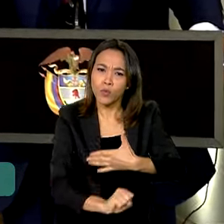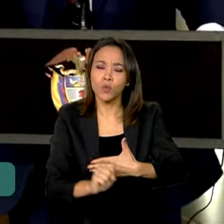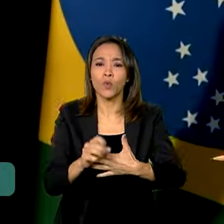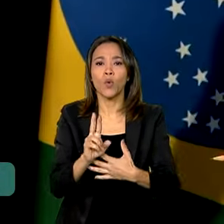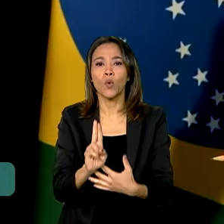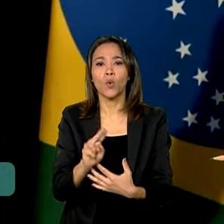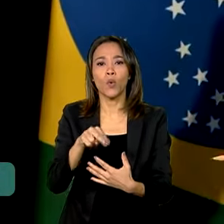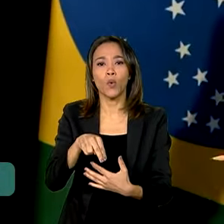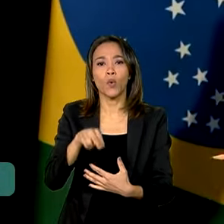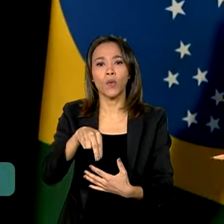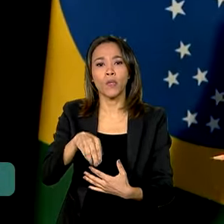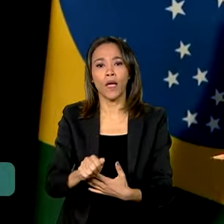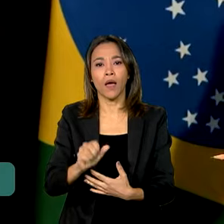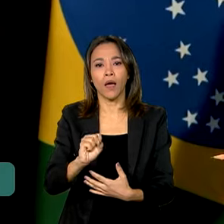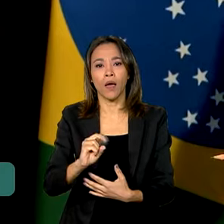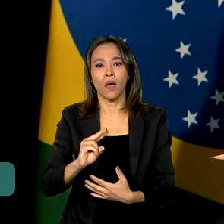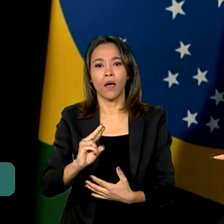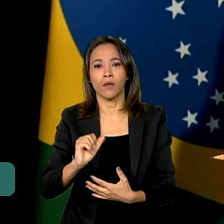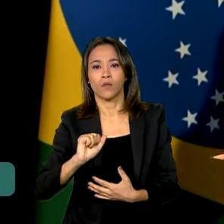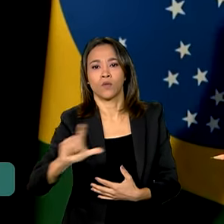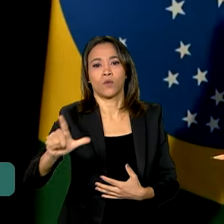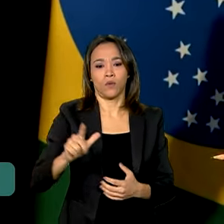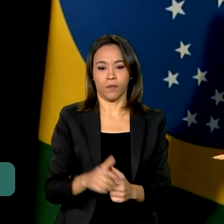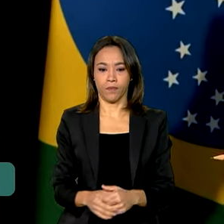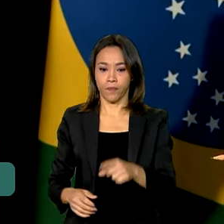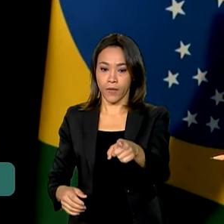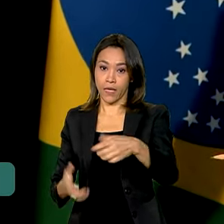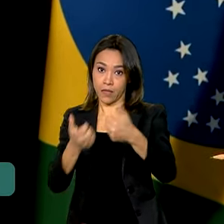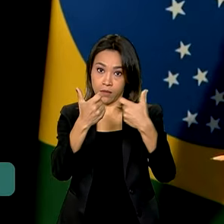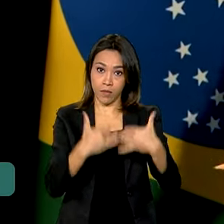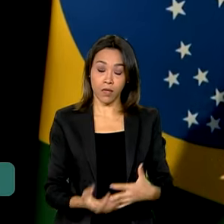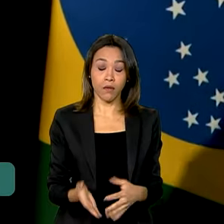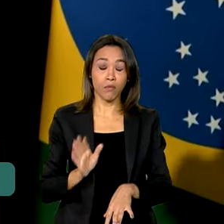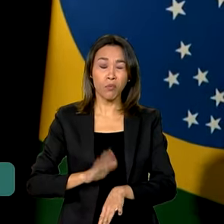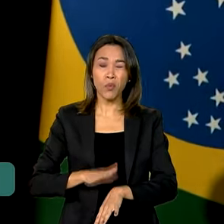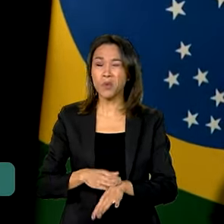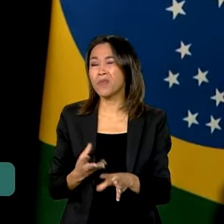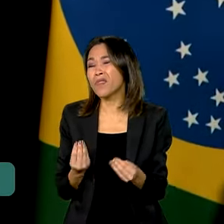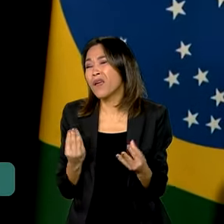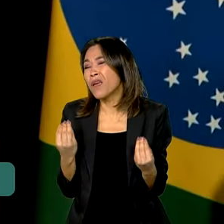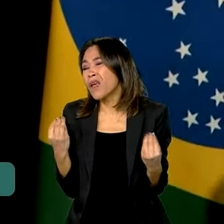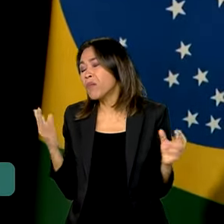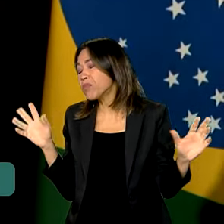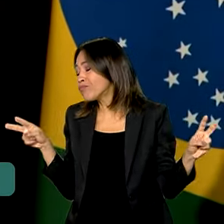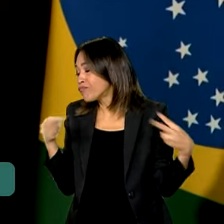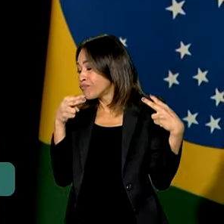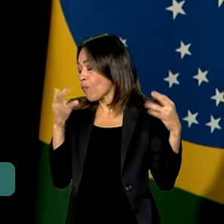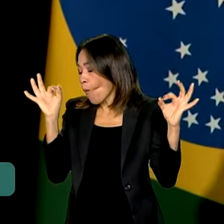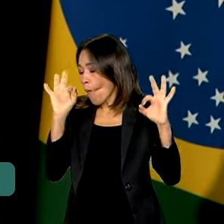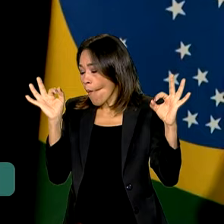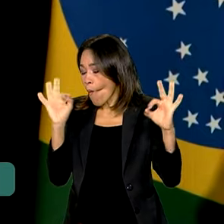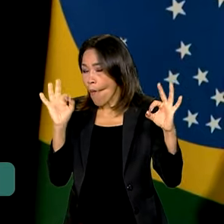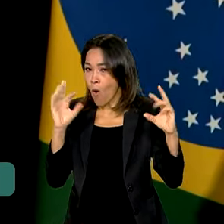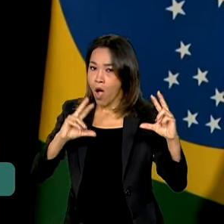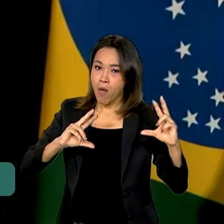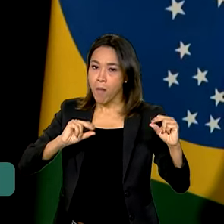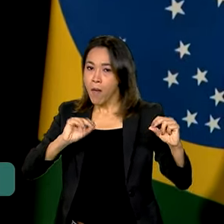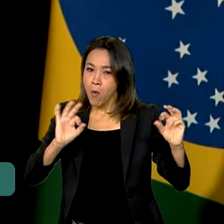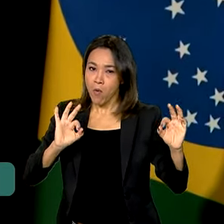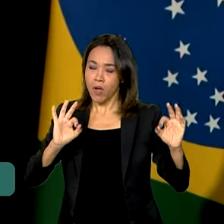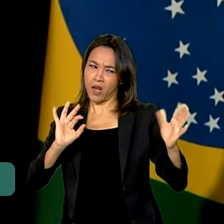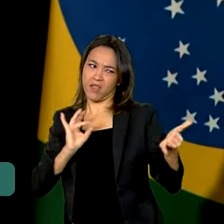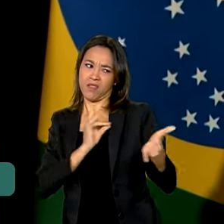países. Durante muito tempo nós não conversamos. Durante muito tempo nós nos tratamos como adversários,